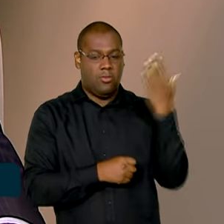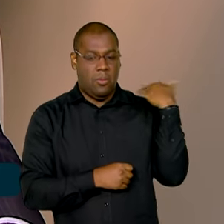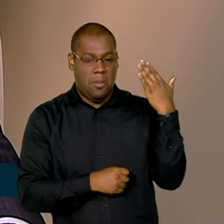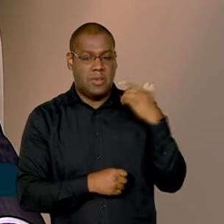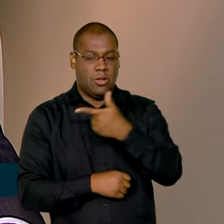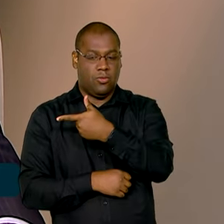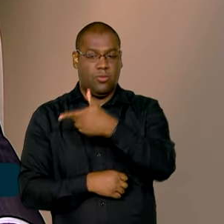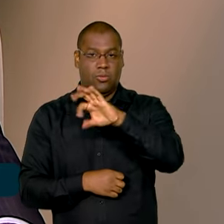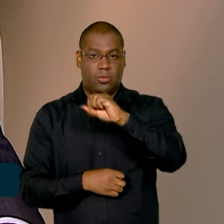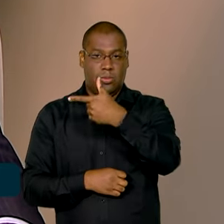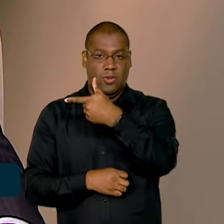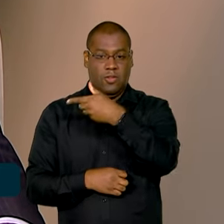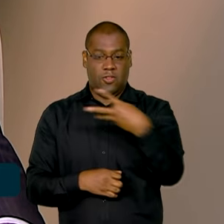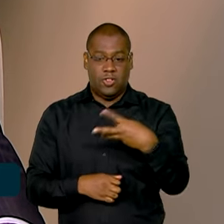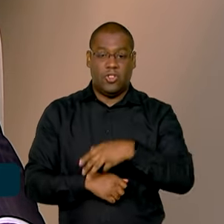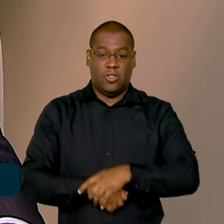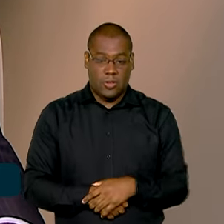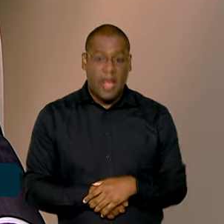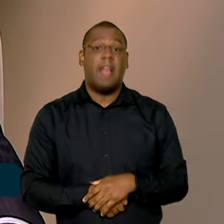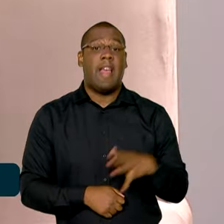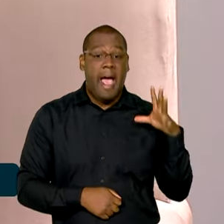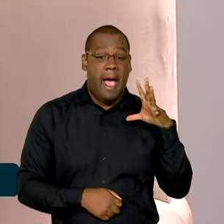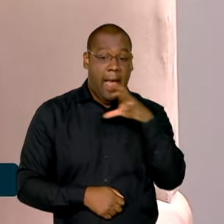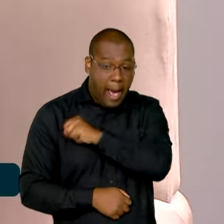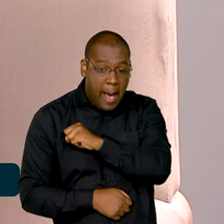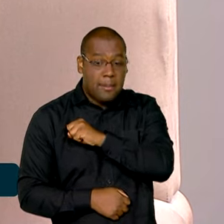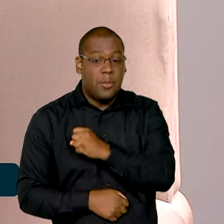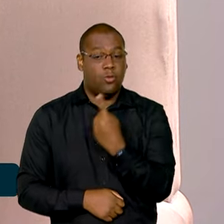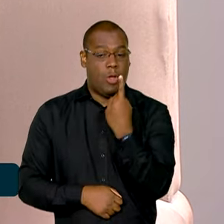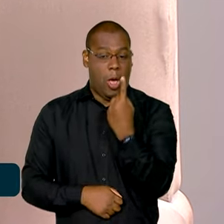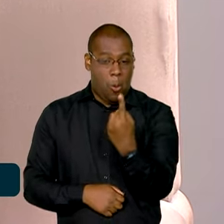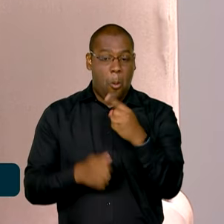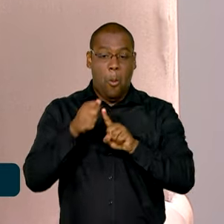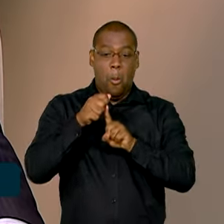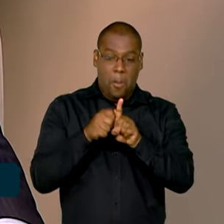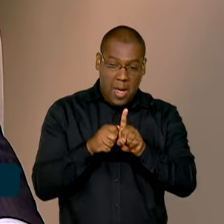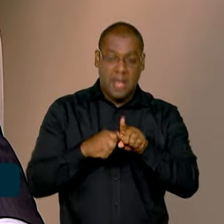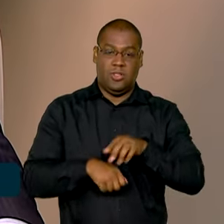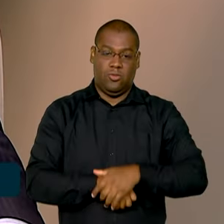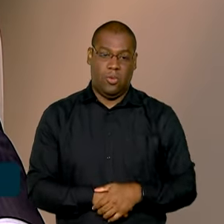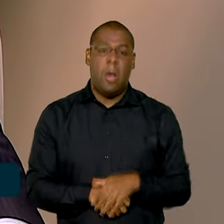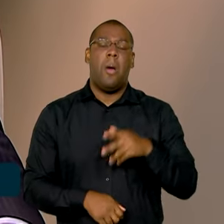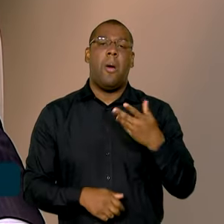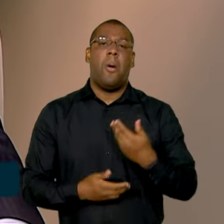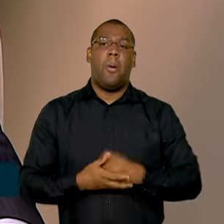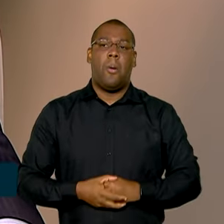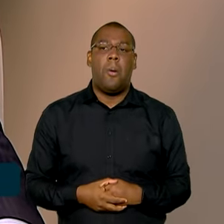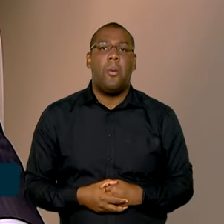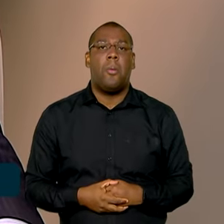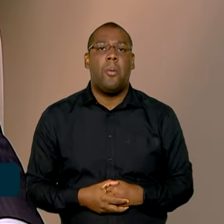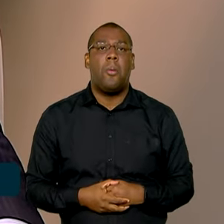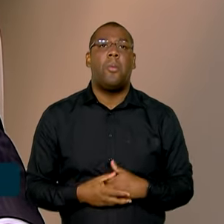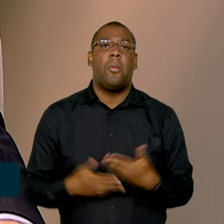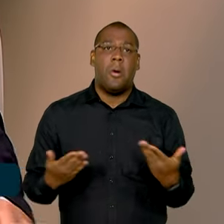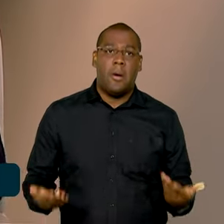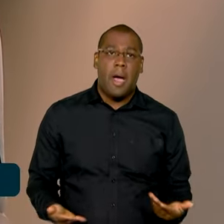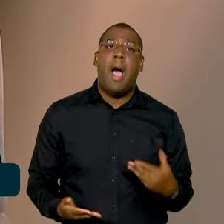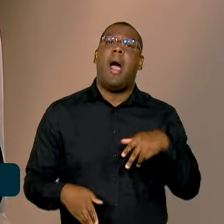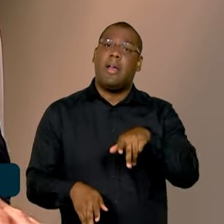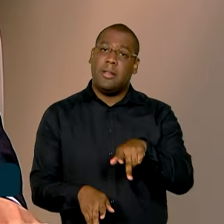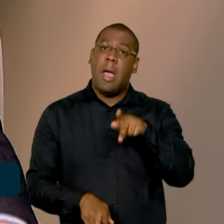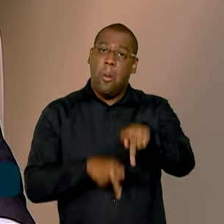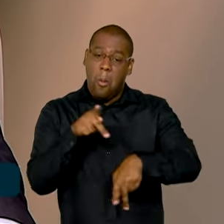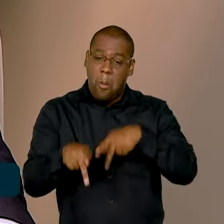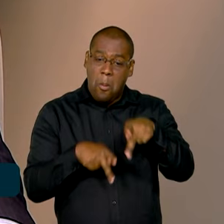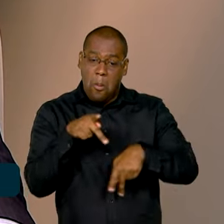possa efetivamente entregar em 30 dias. Porque aí, eu falo muito como a população entende, né? As contas vão ser paga, o boleto que vai